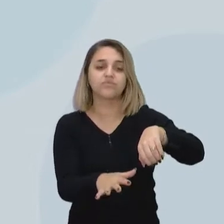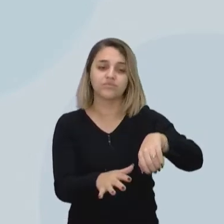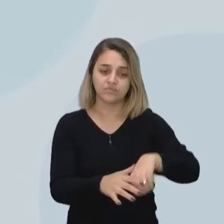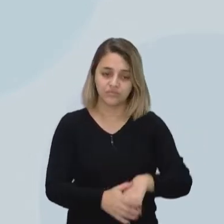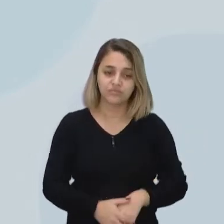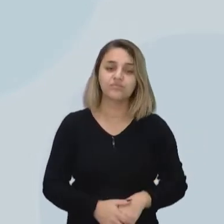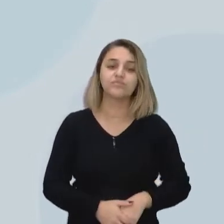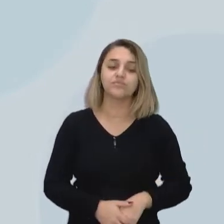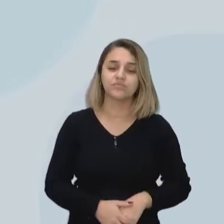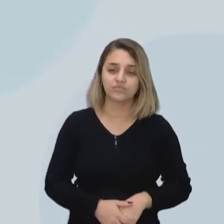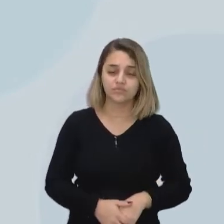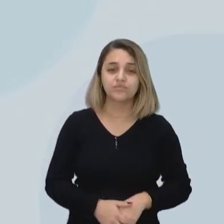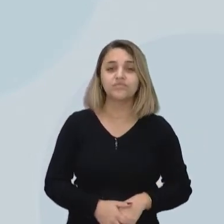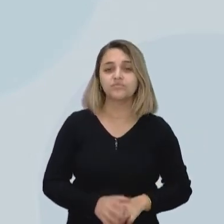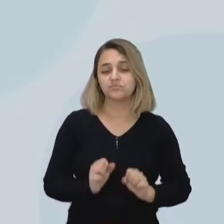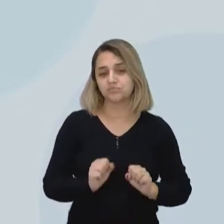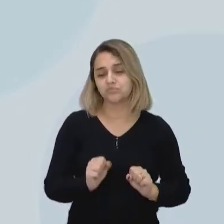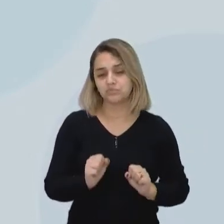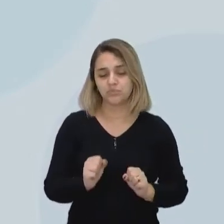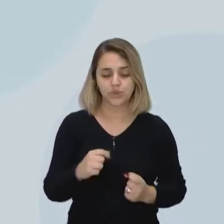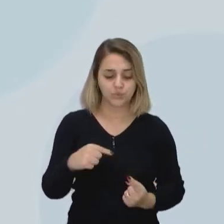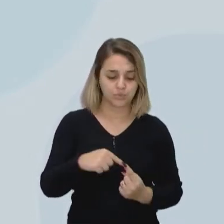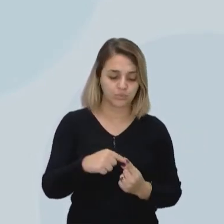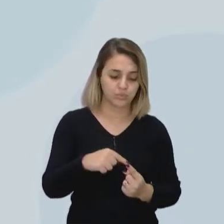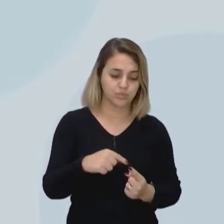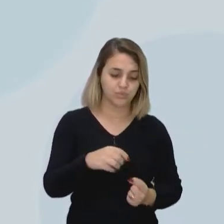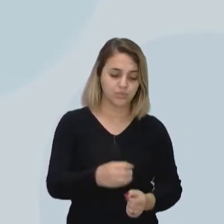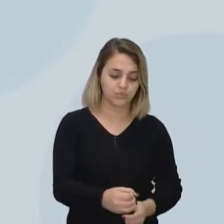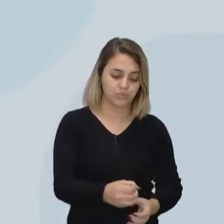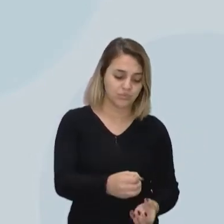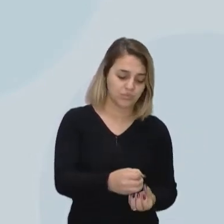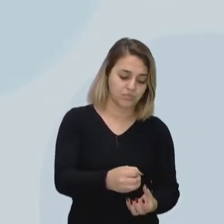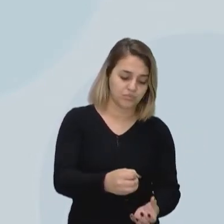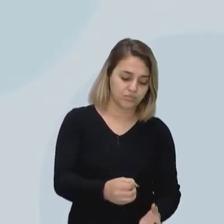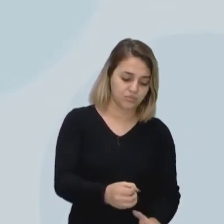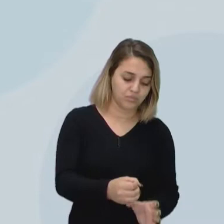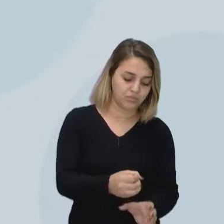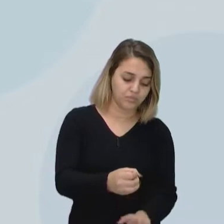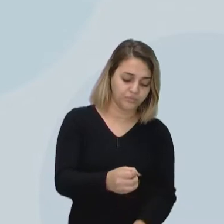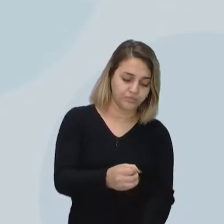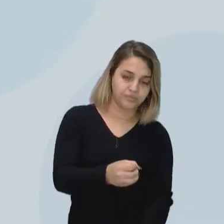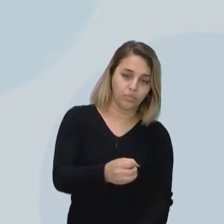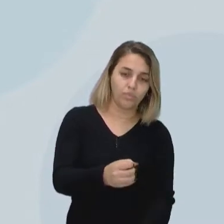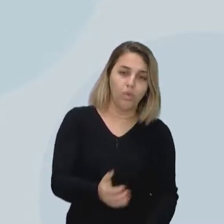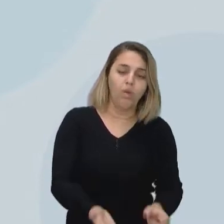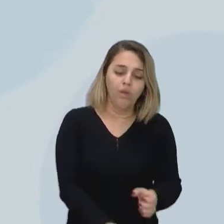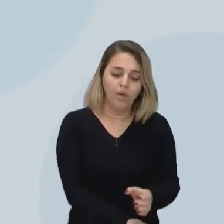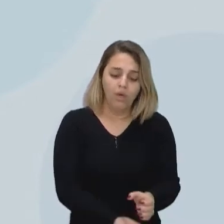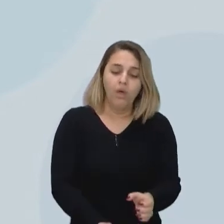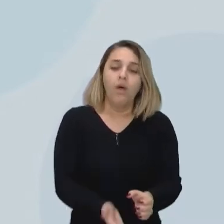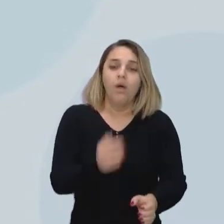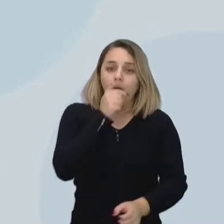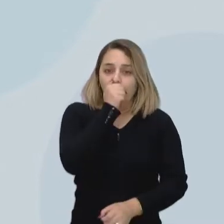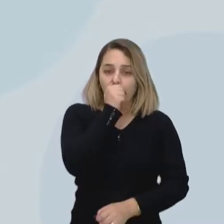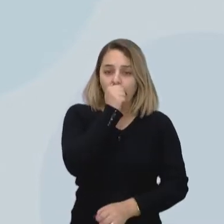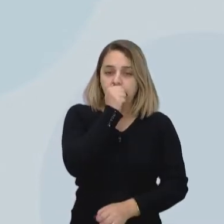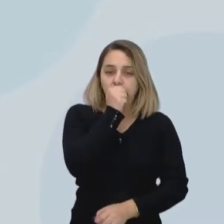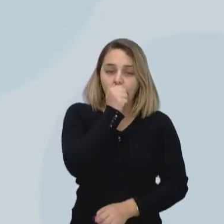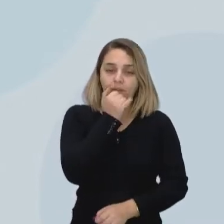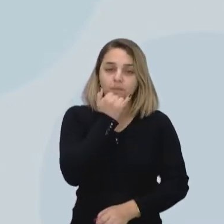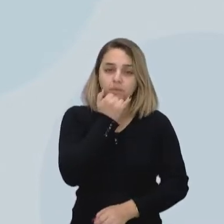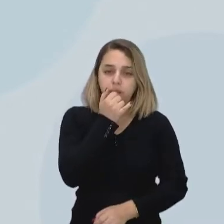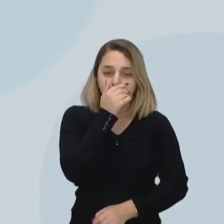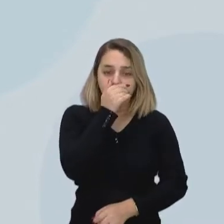ligando ela diretamente numa pia, depois ali acoplado à máquina de lavar, ou mesmo você pode estar